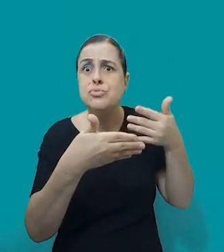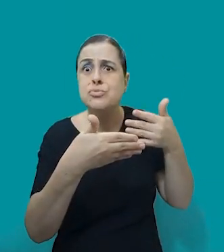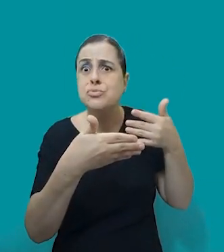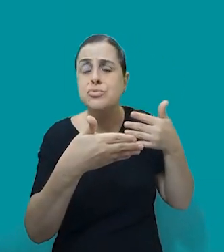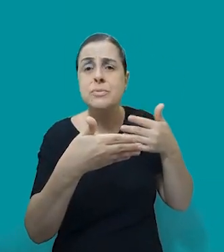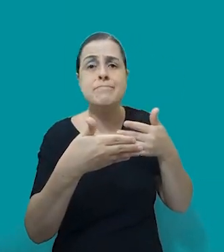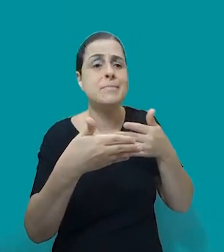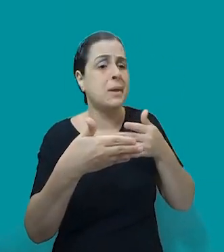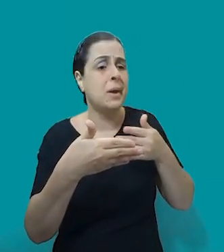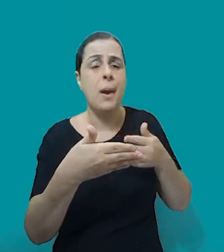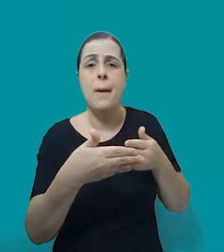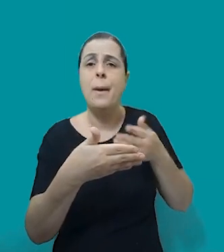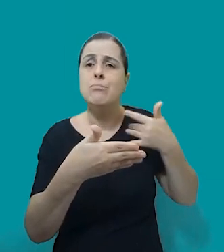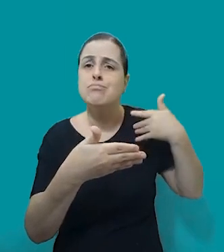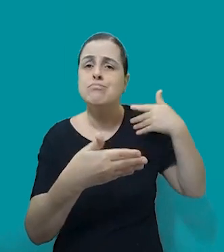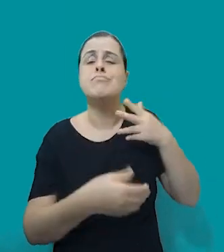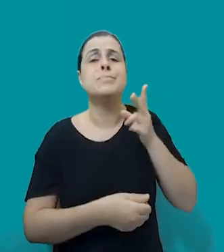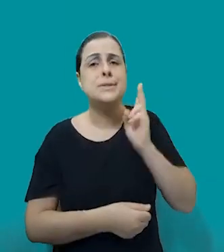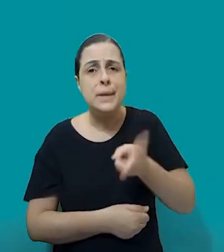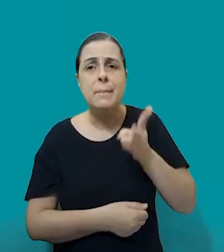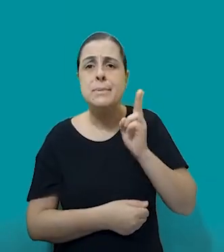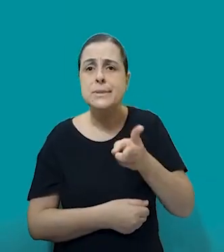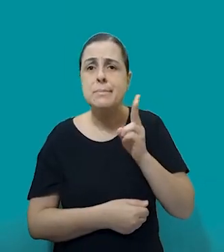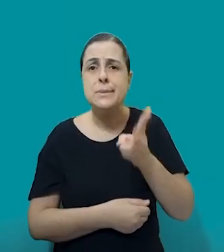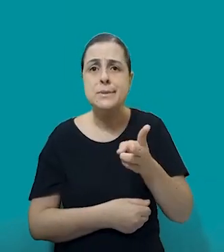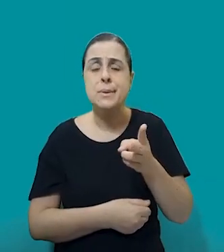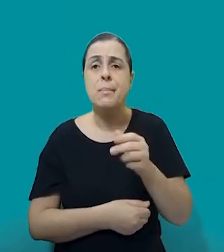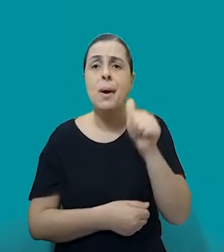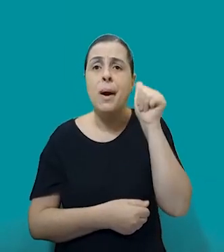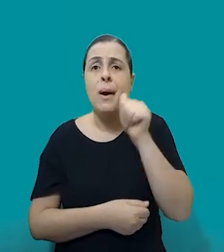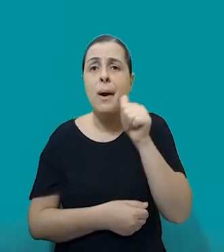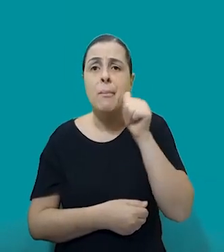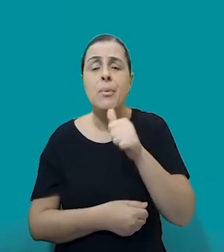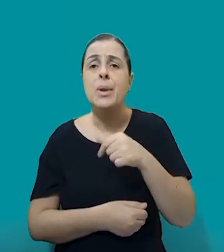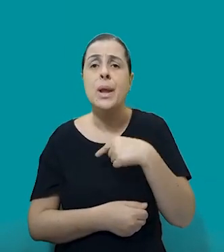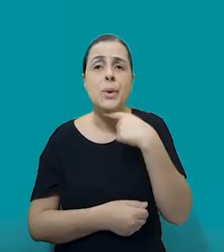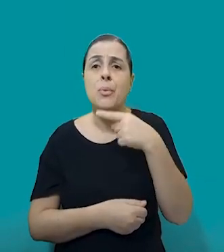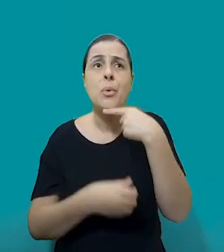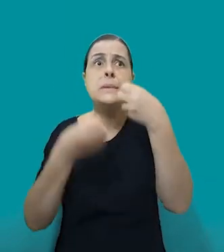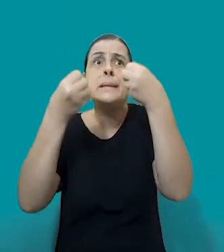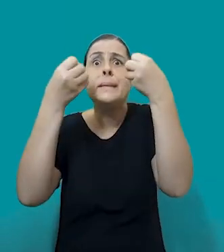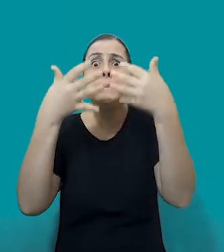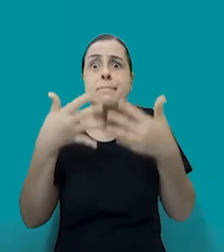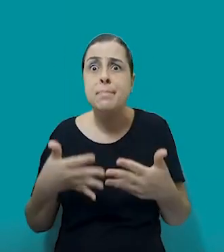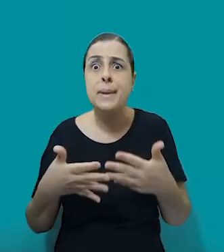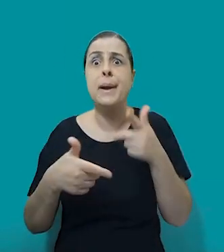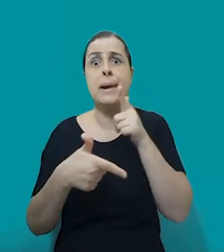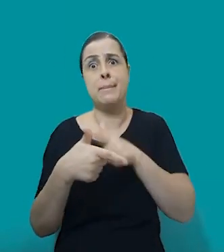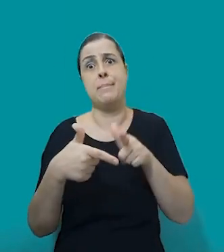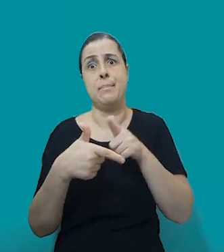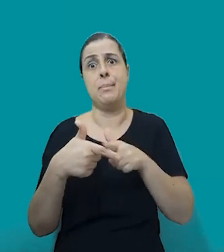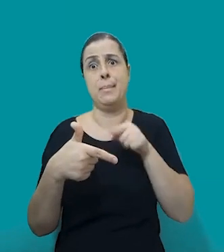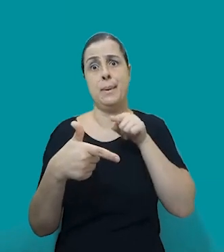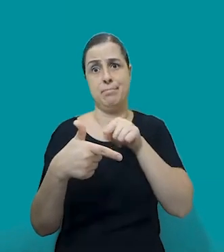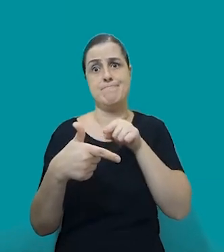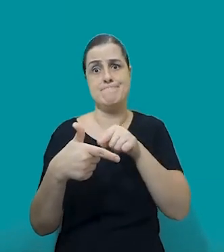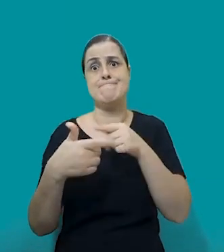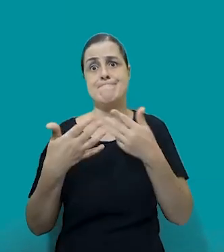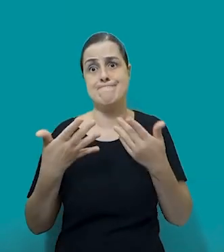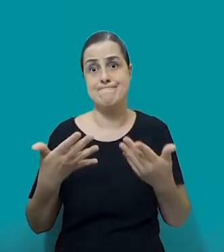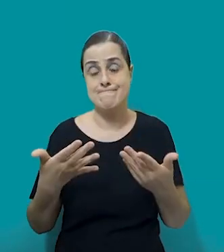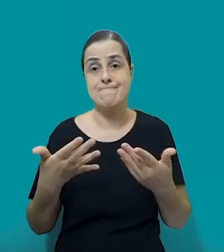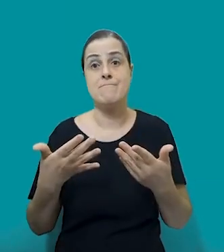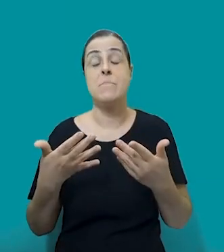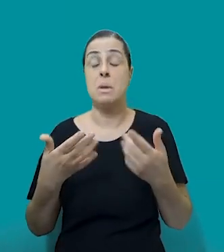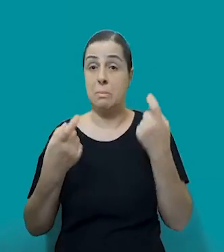falta de contorno, principalmente para as mulheres conseguirem nomear essas situações, né? Acho que essa é uma das grandes preocupações e